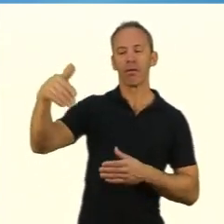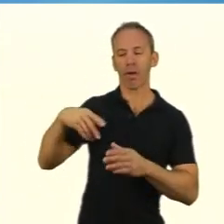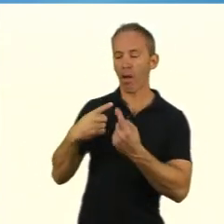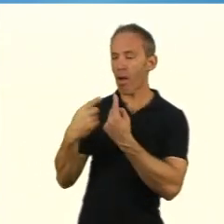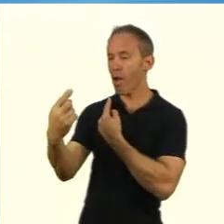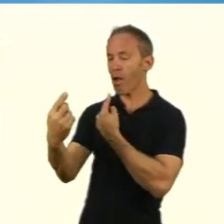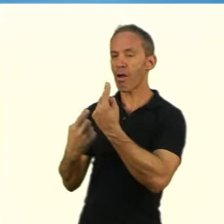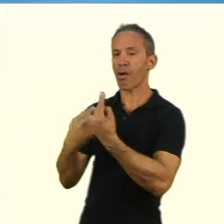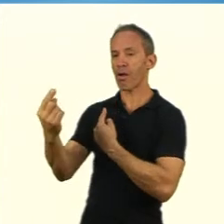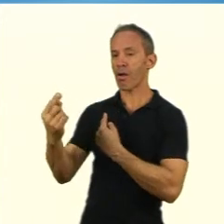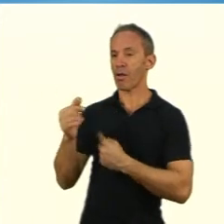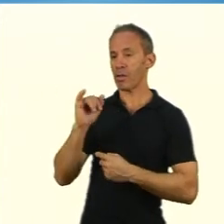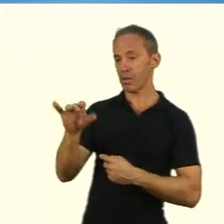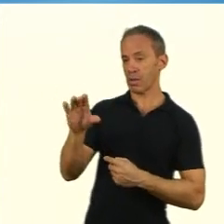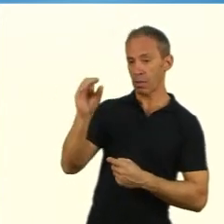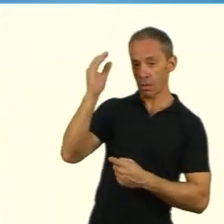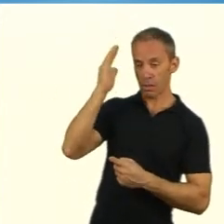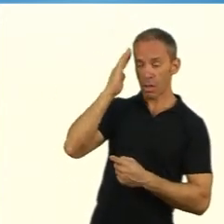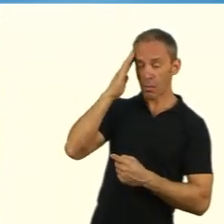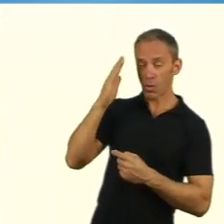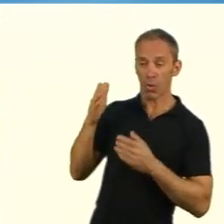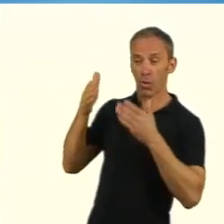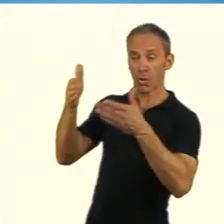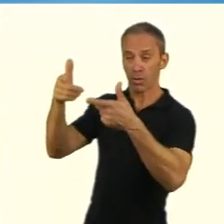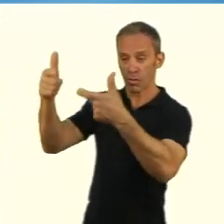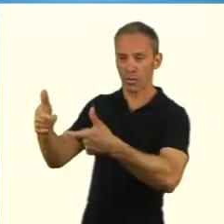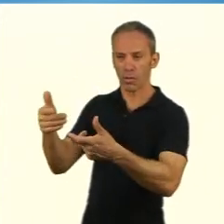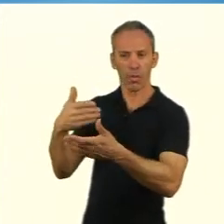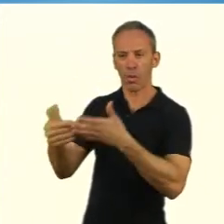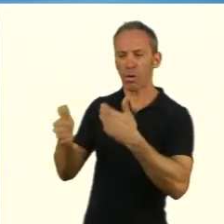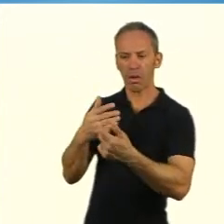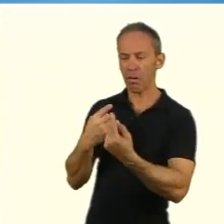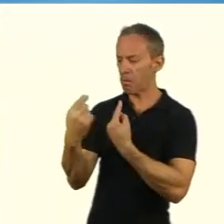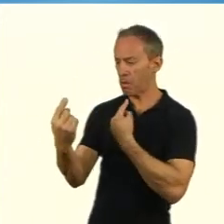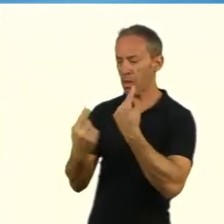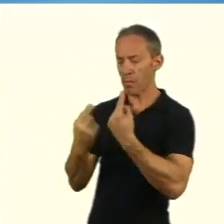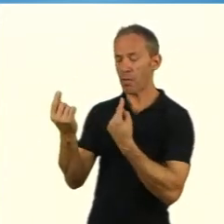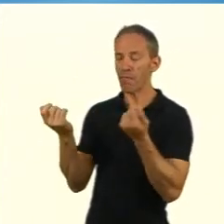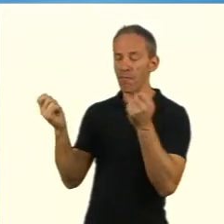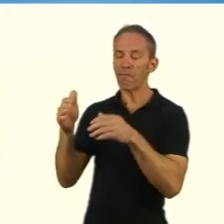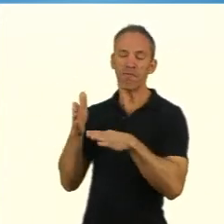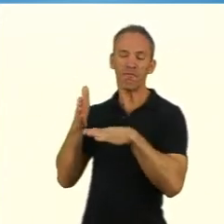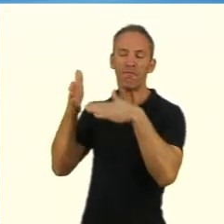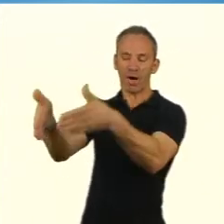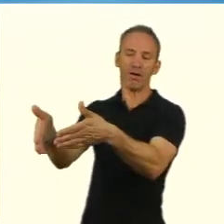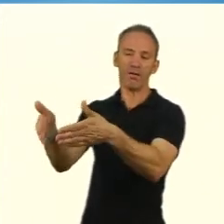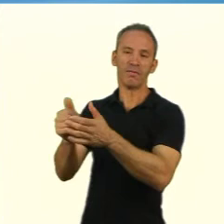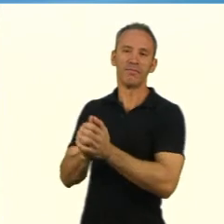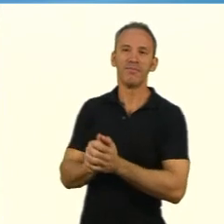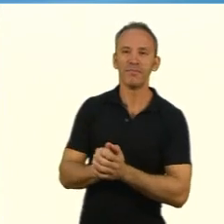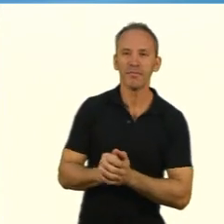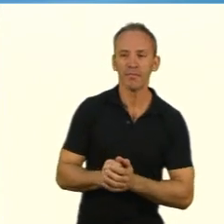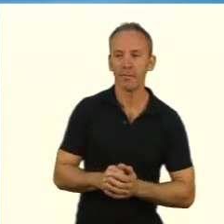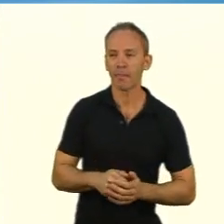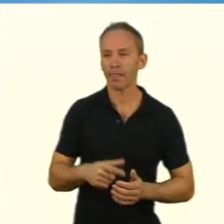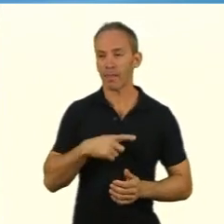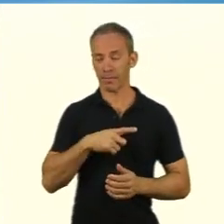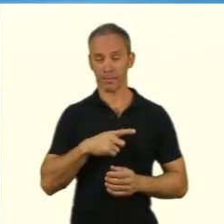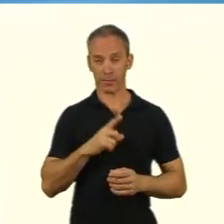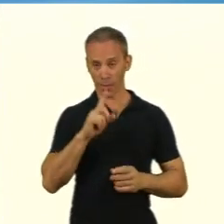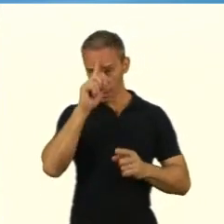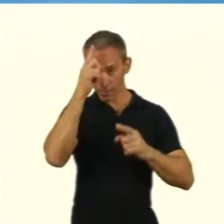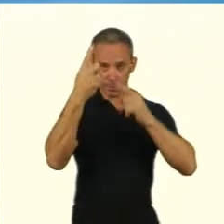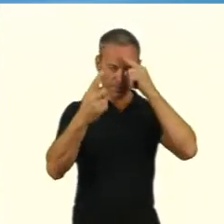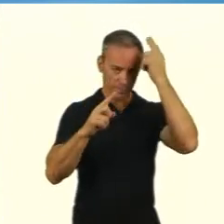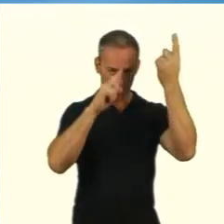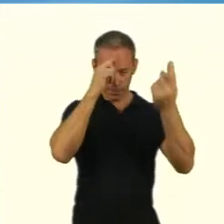diz lá o coelho para Alice, né? No País das Maravilhas e aí eu já não sei se é o coelho se é o gato eu acho que é o gato